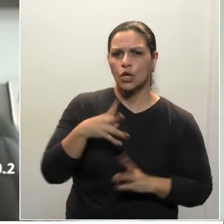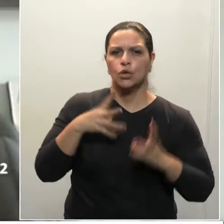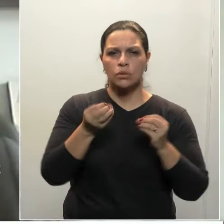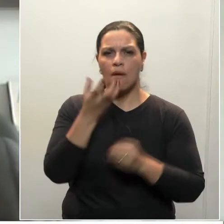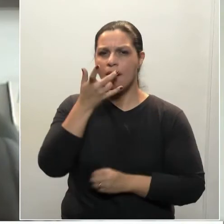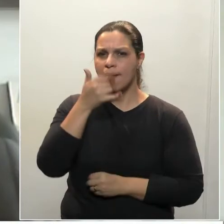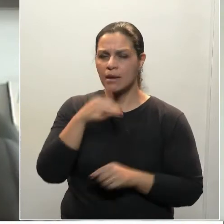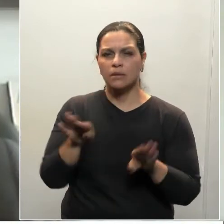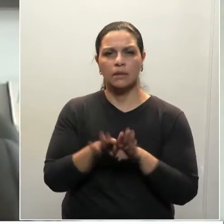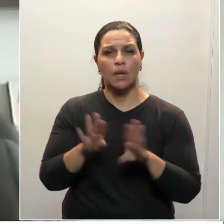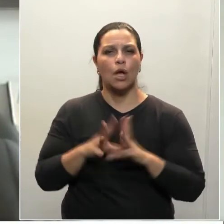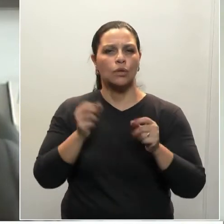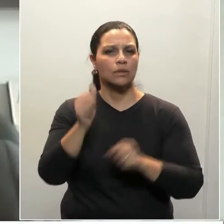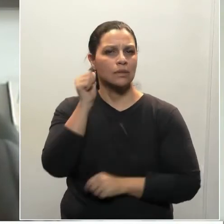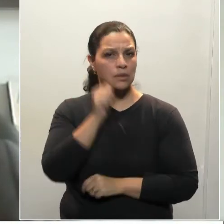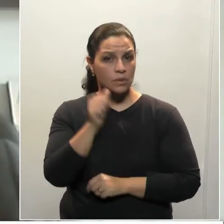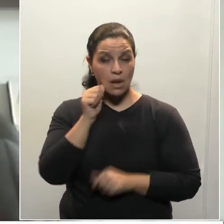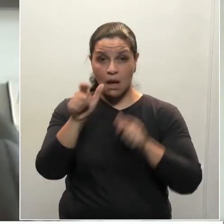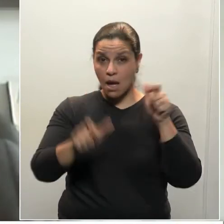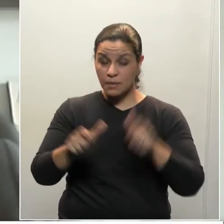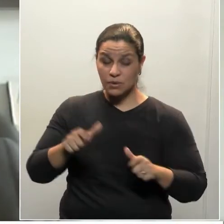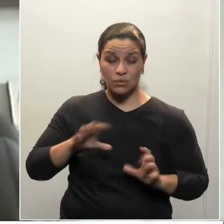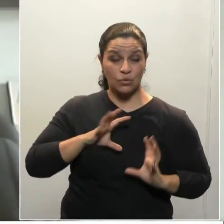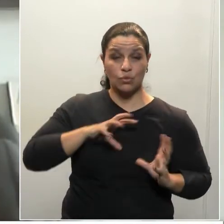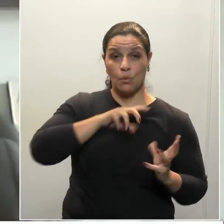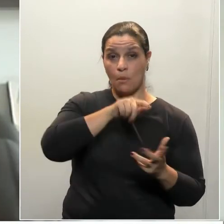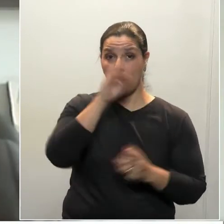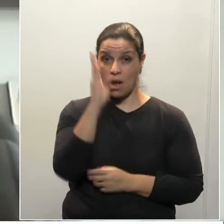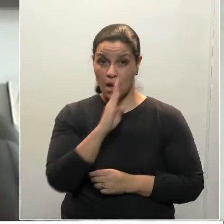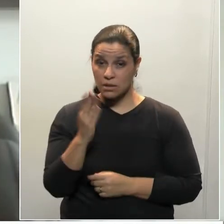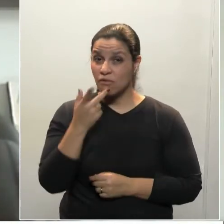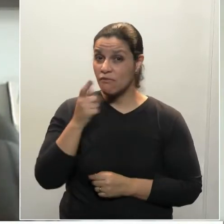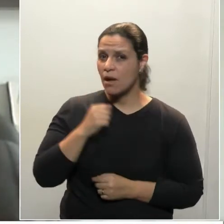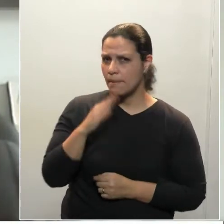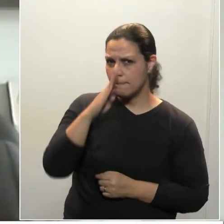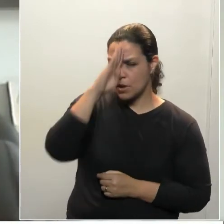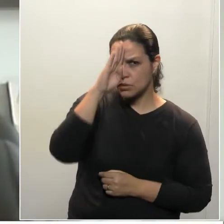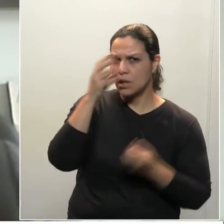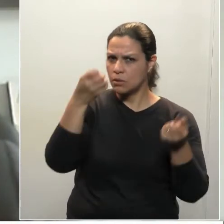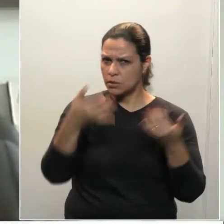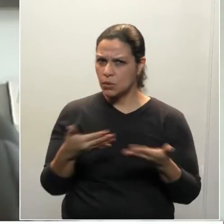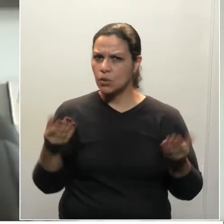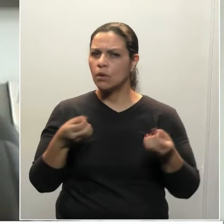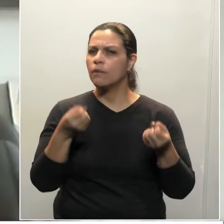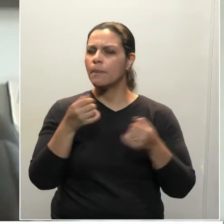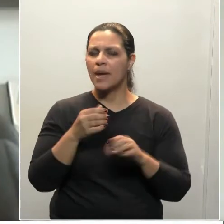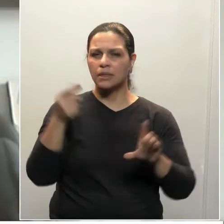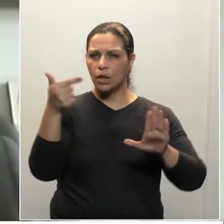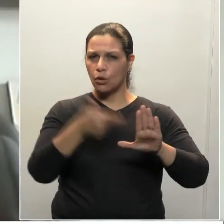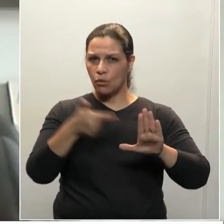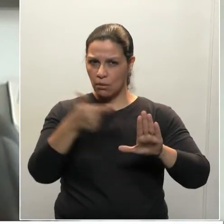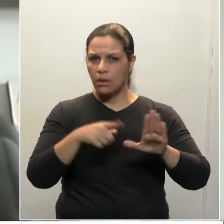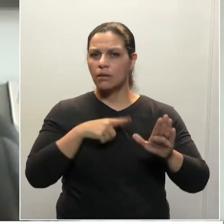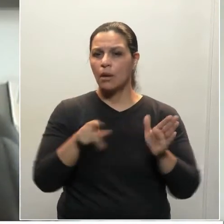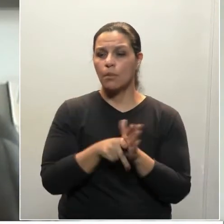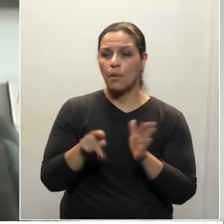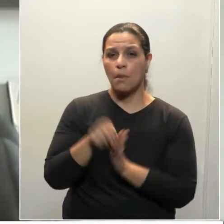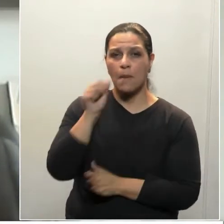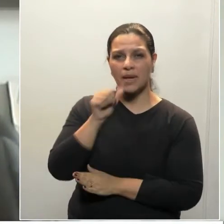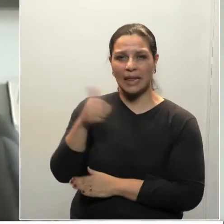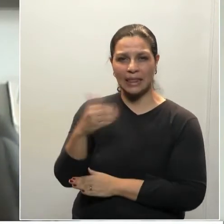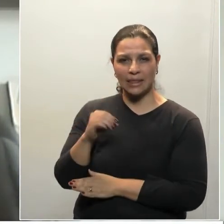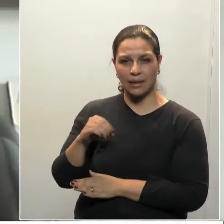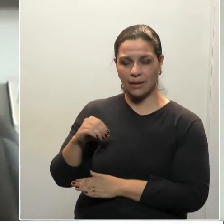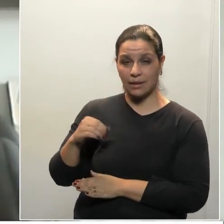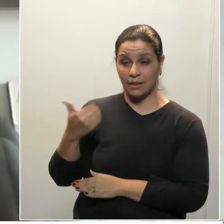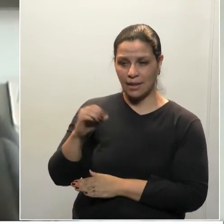crianças, a todas as mulheres, a todas as pessoas no país, aquilo que o senhor Jair Bolsonaro fez, um comentário irônico, uma menina de 10 anos,